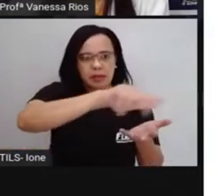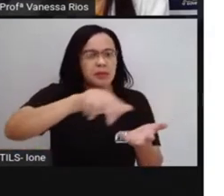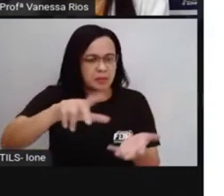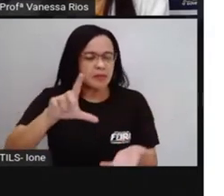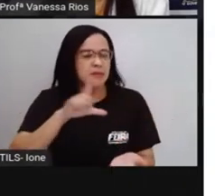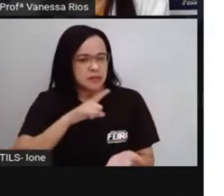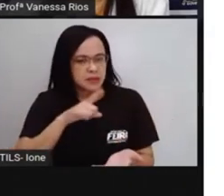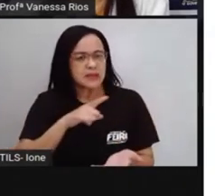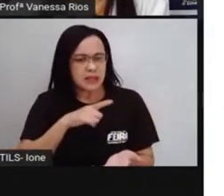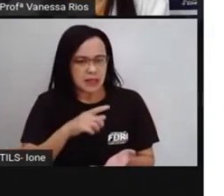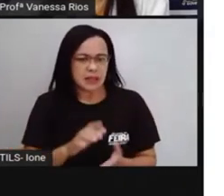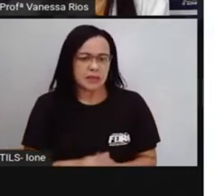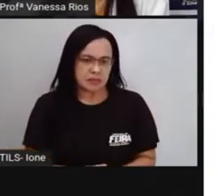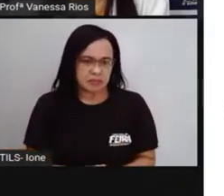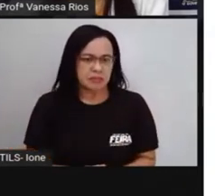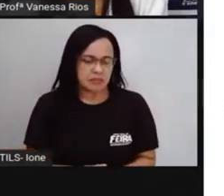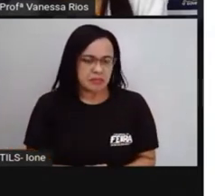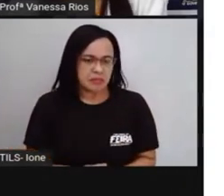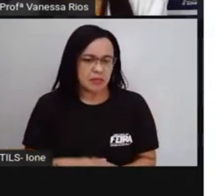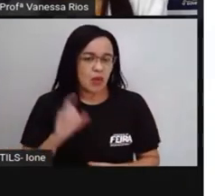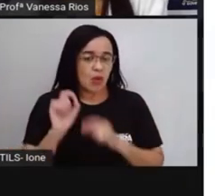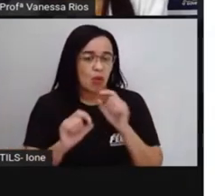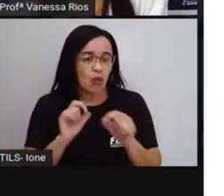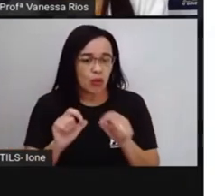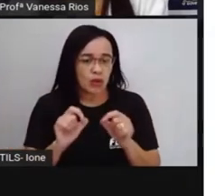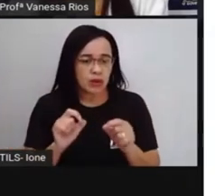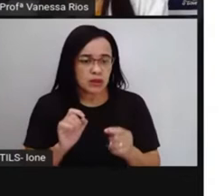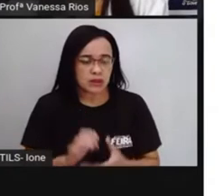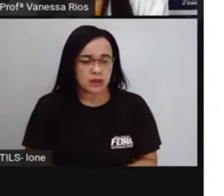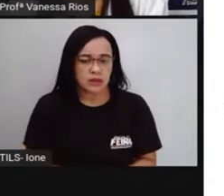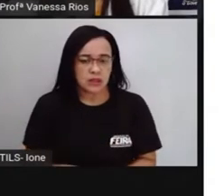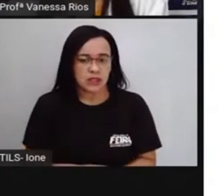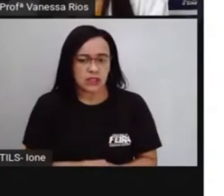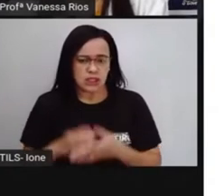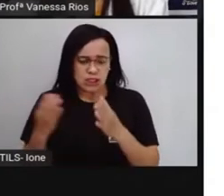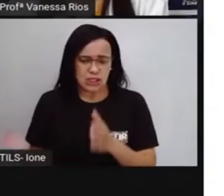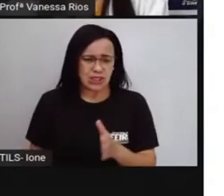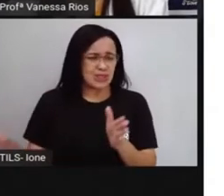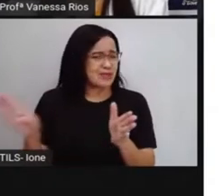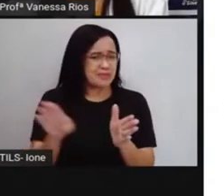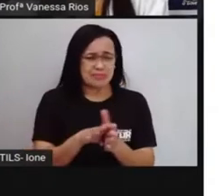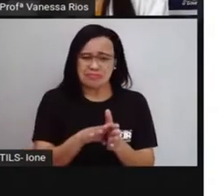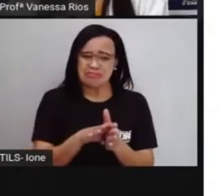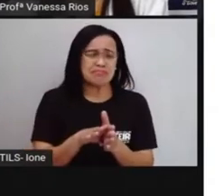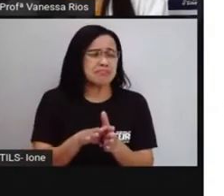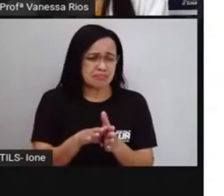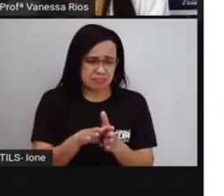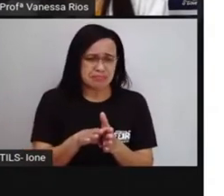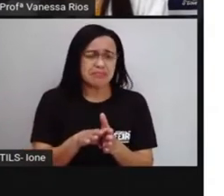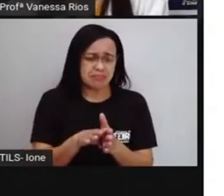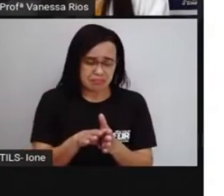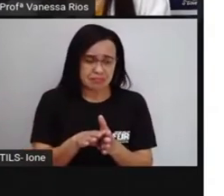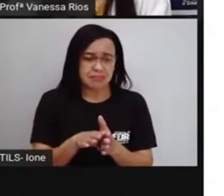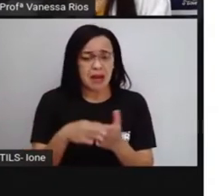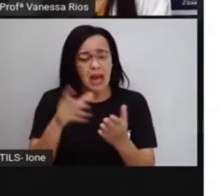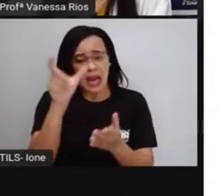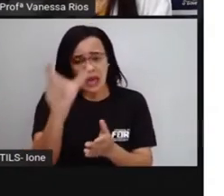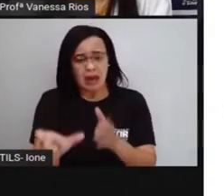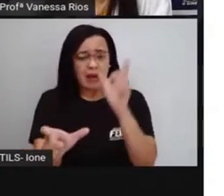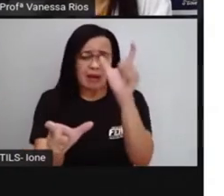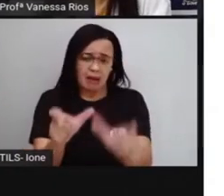Guiné, Mali e também de Moçambique. Então vieram aí africanos com costumes, com artes, com